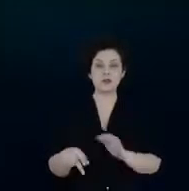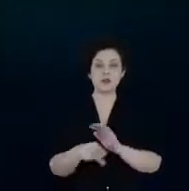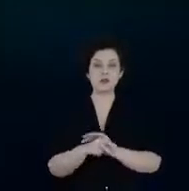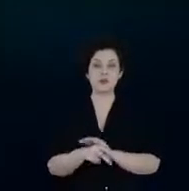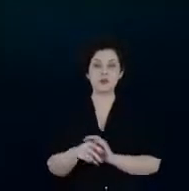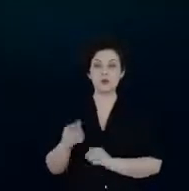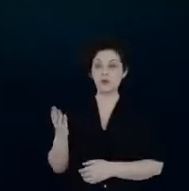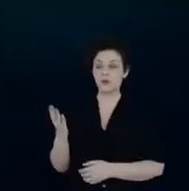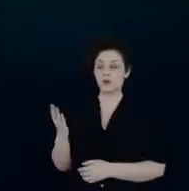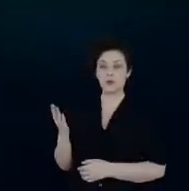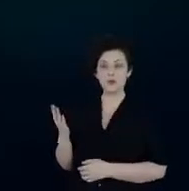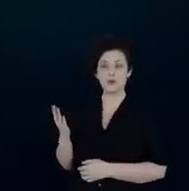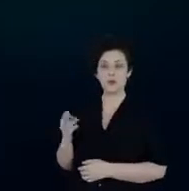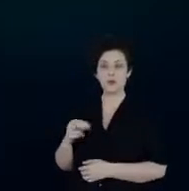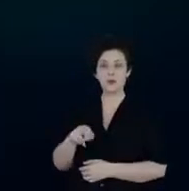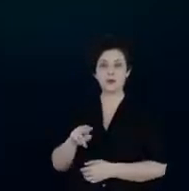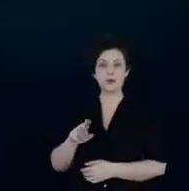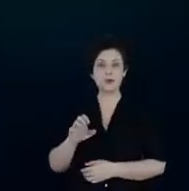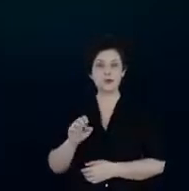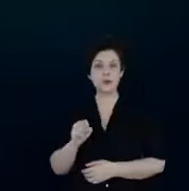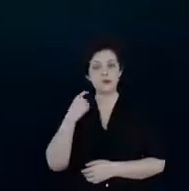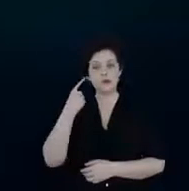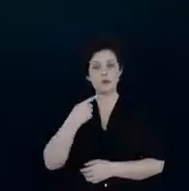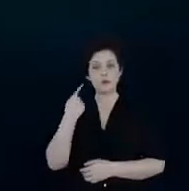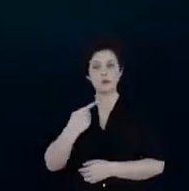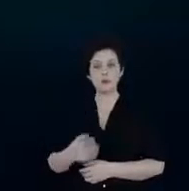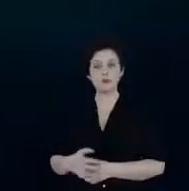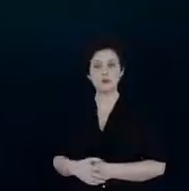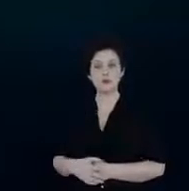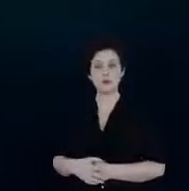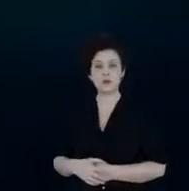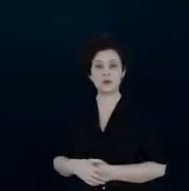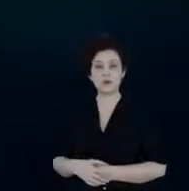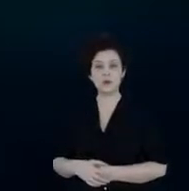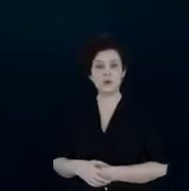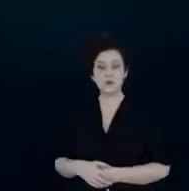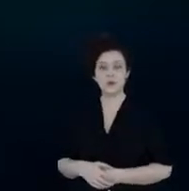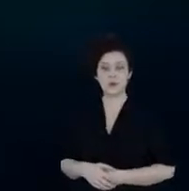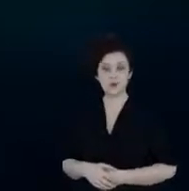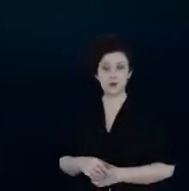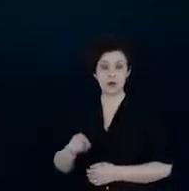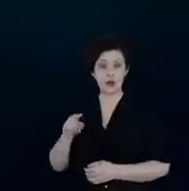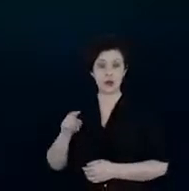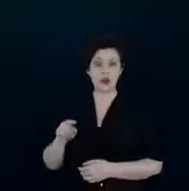Bibo Nunes do senhor deputado Bibo Nunes que ela